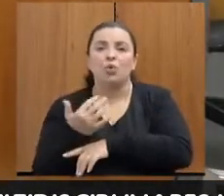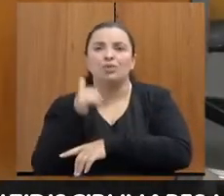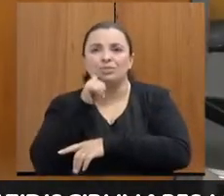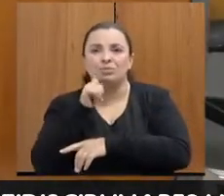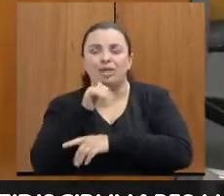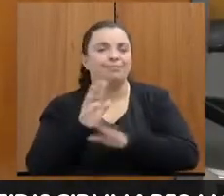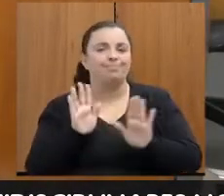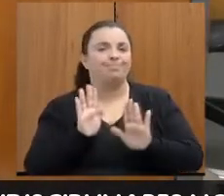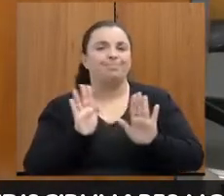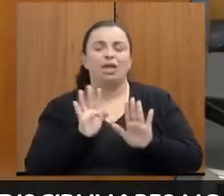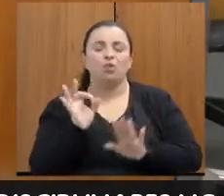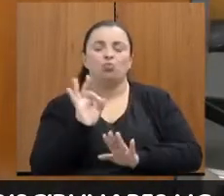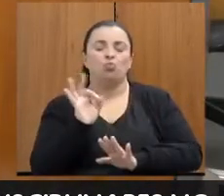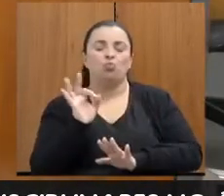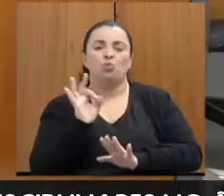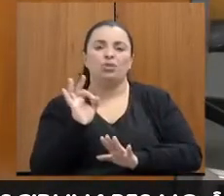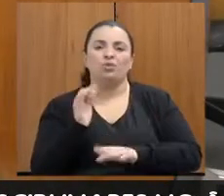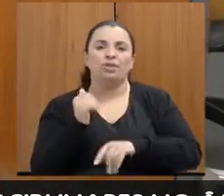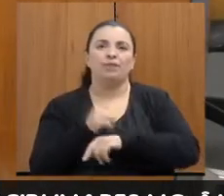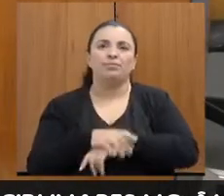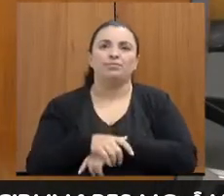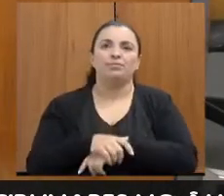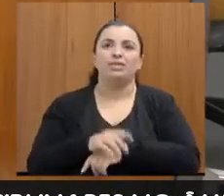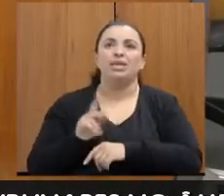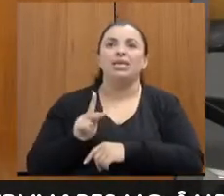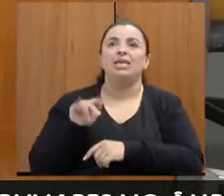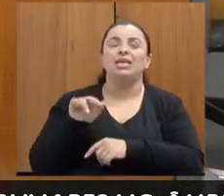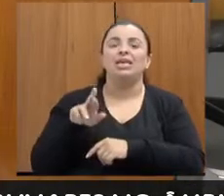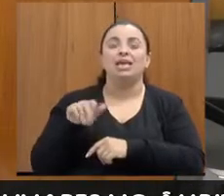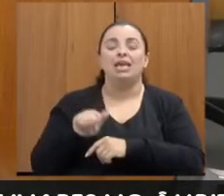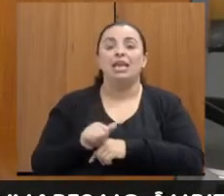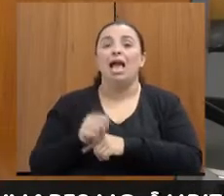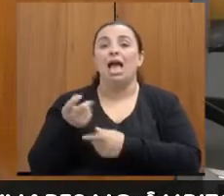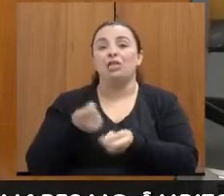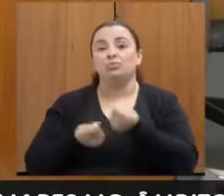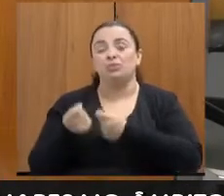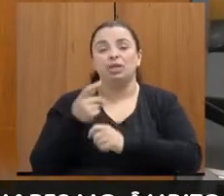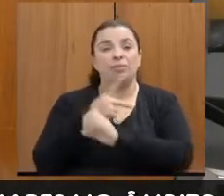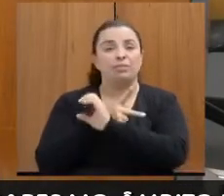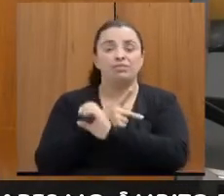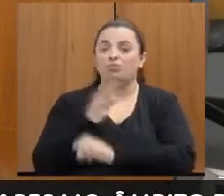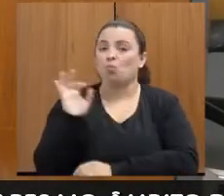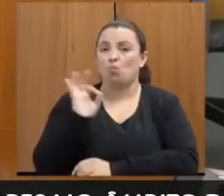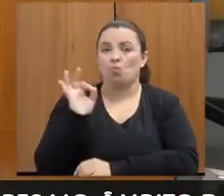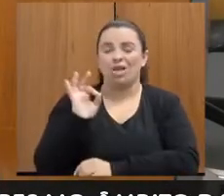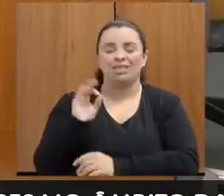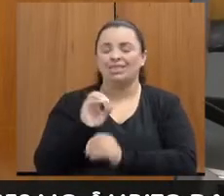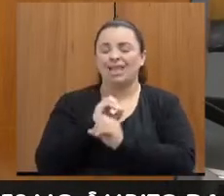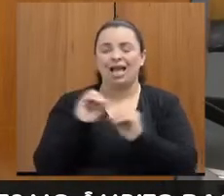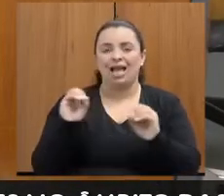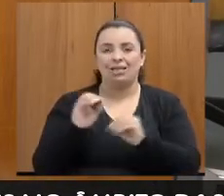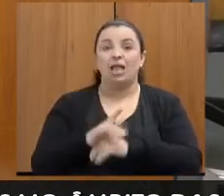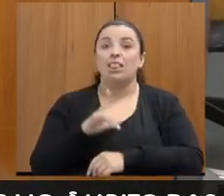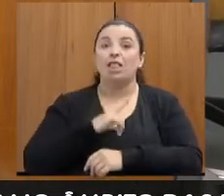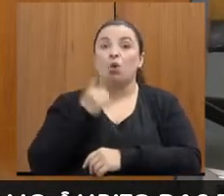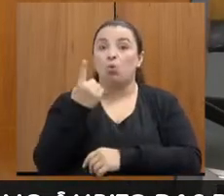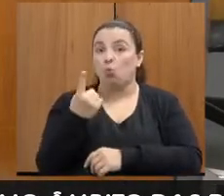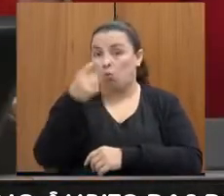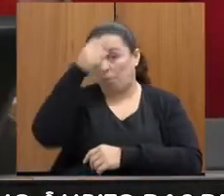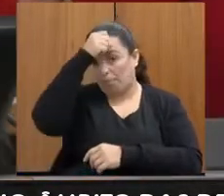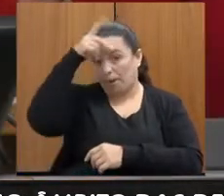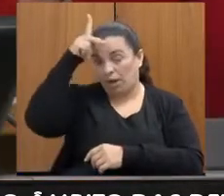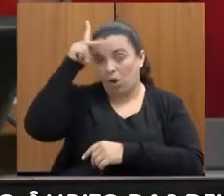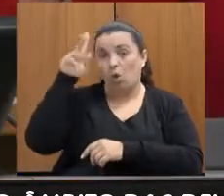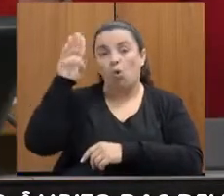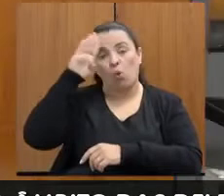temos cargos administrativos. Não Doutora Kylian? Administrativo da Polícia Civil, nós não temos nenhum. A gente tem uma guarda municipal cedida pela